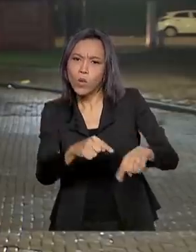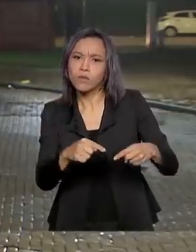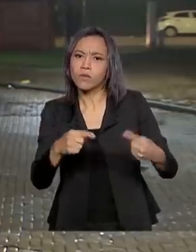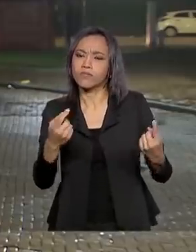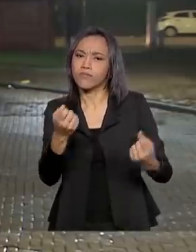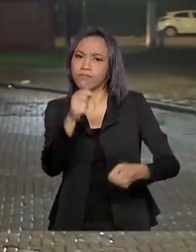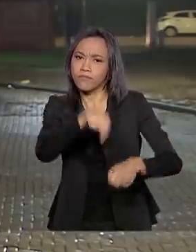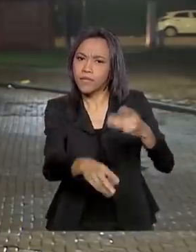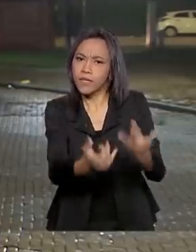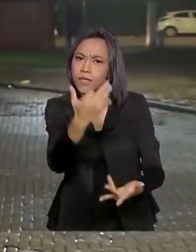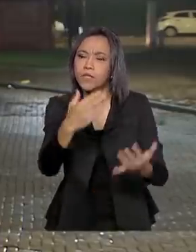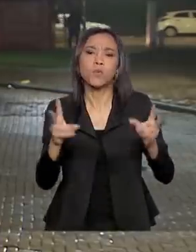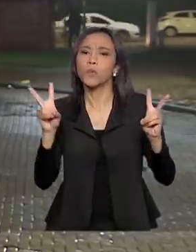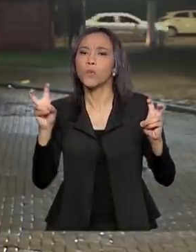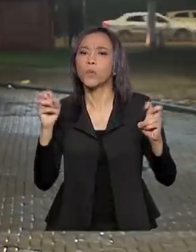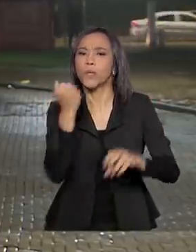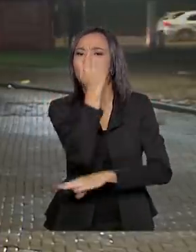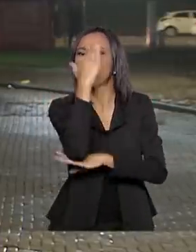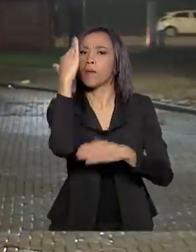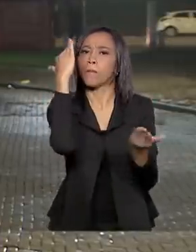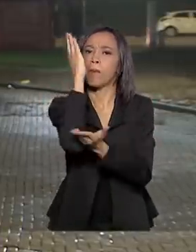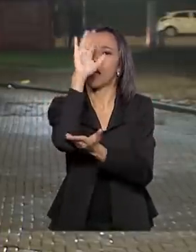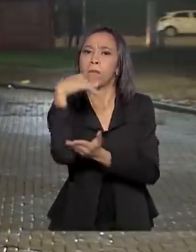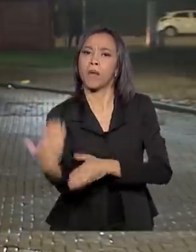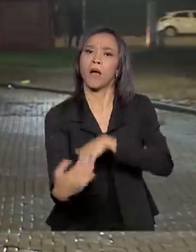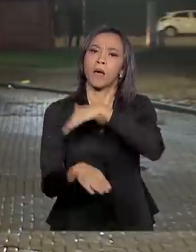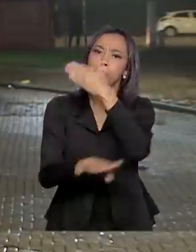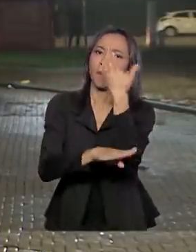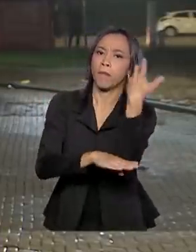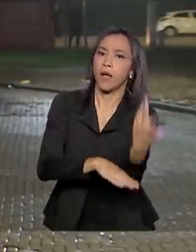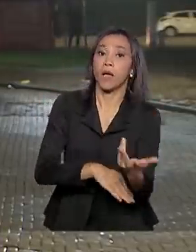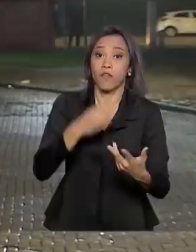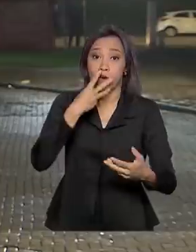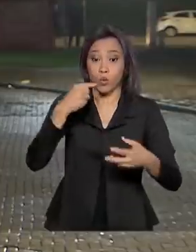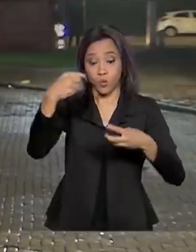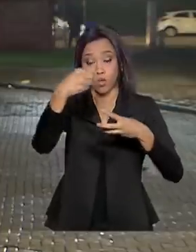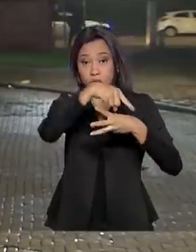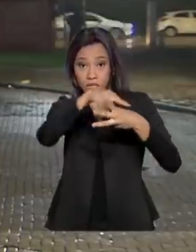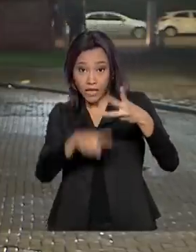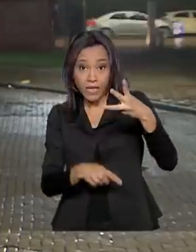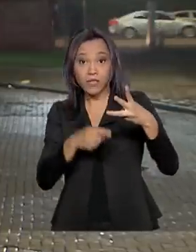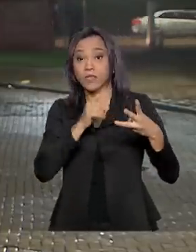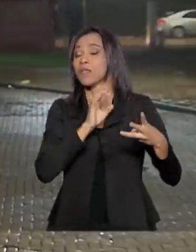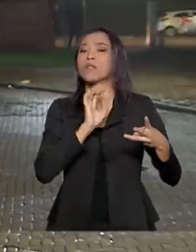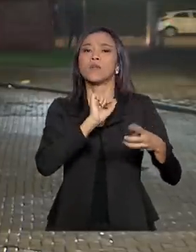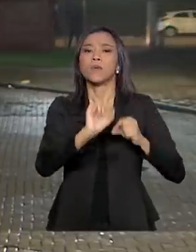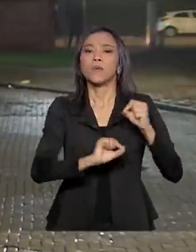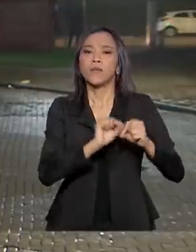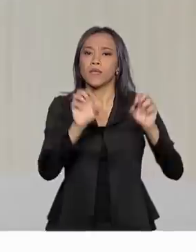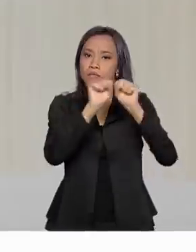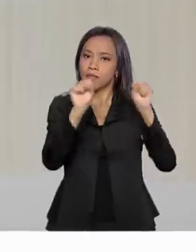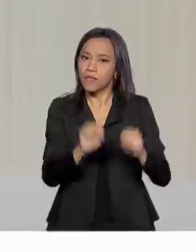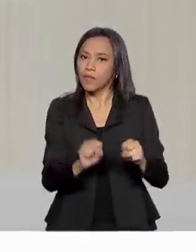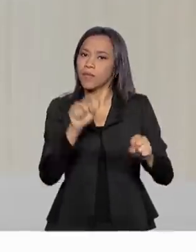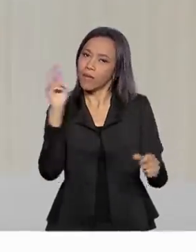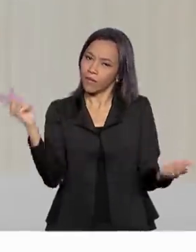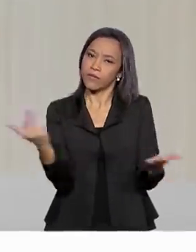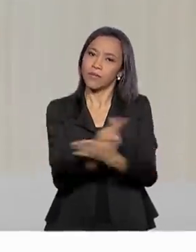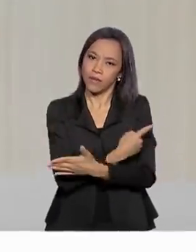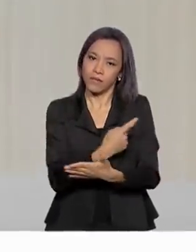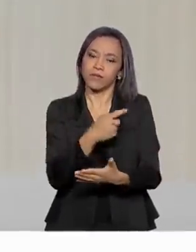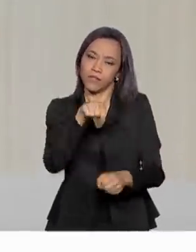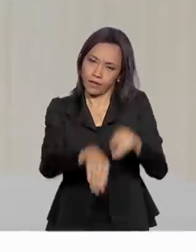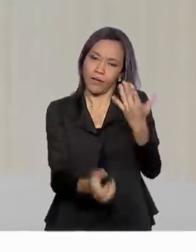desmatamento, ele defendeu a integração dos três sistemas de monitoramento de queimadas que existem no Brasil. A primeira coisa